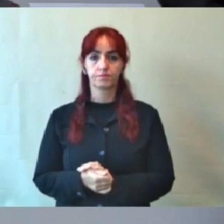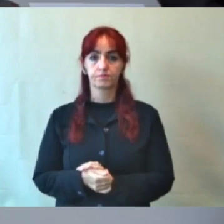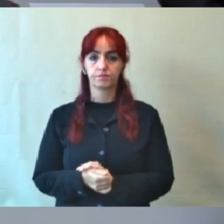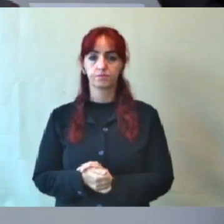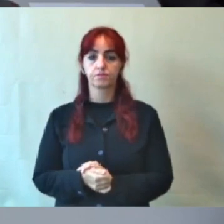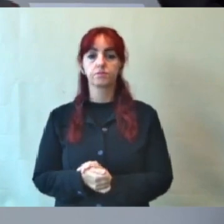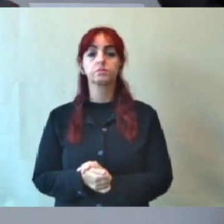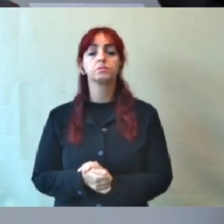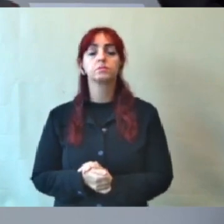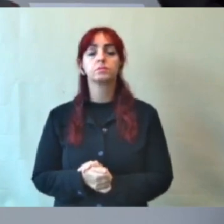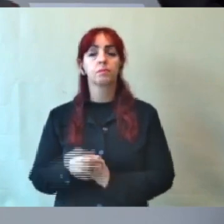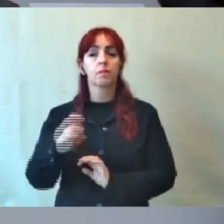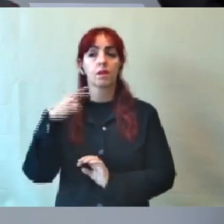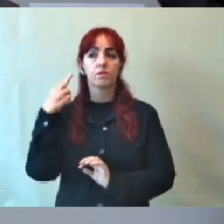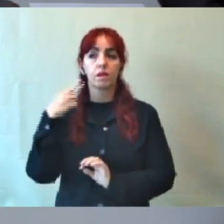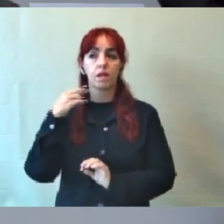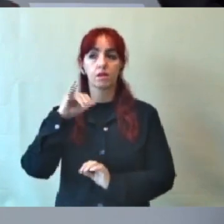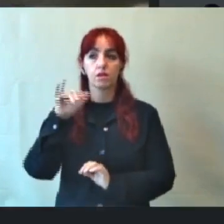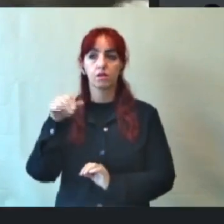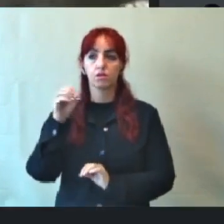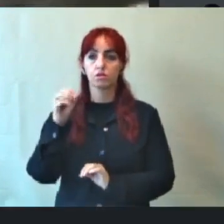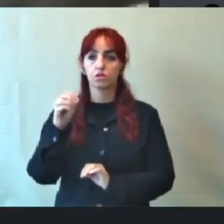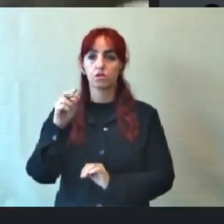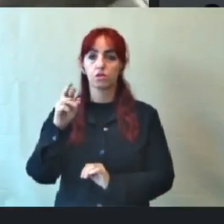Vereador Jorge Santos.